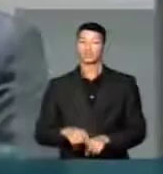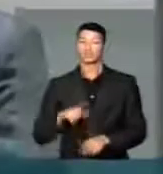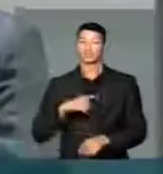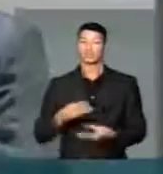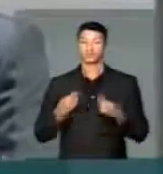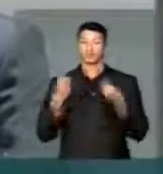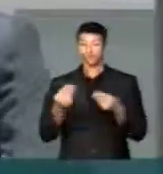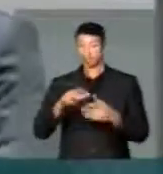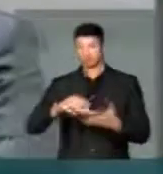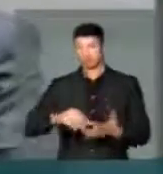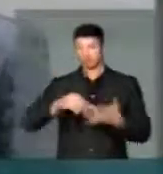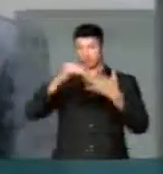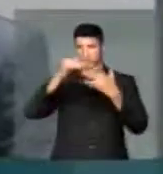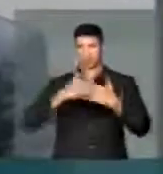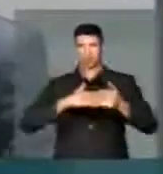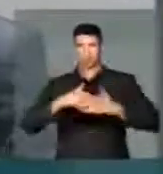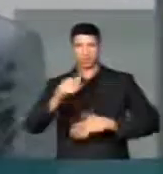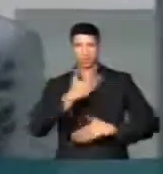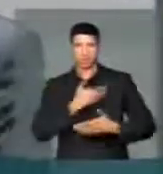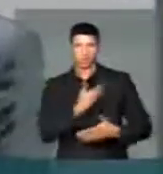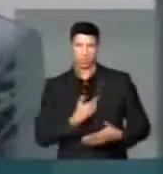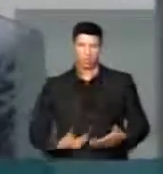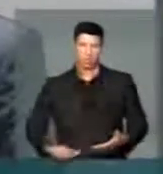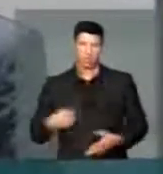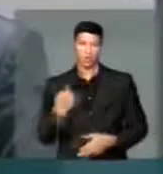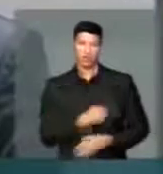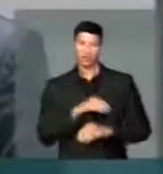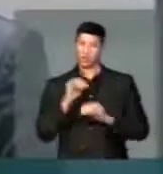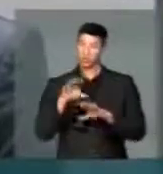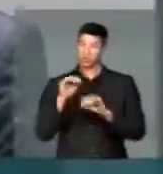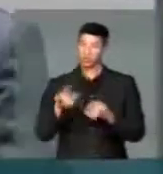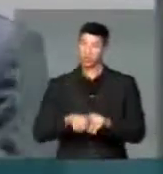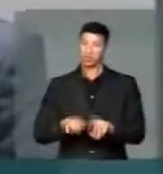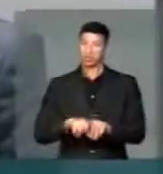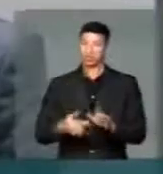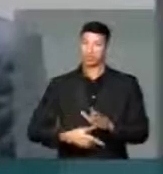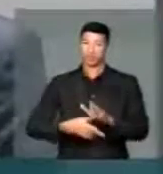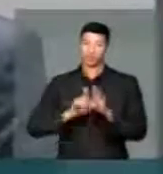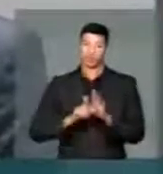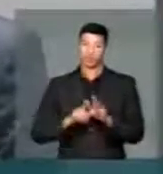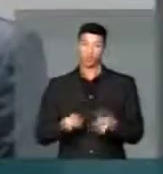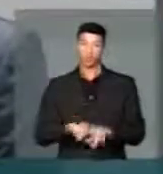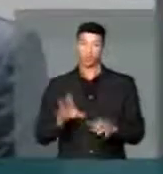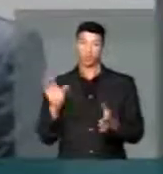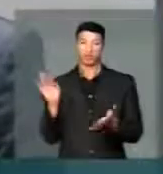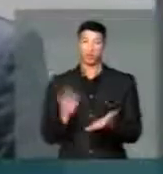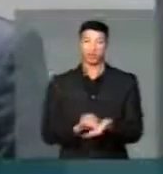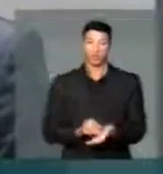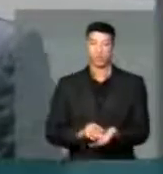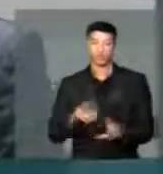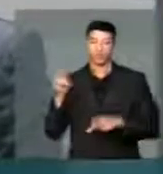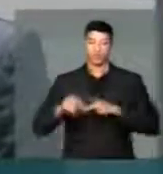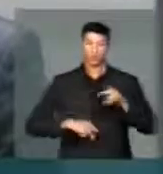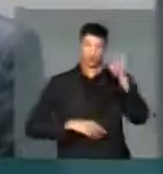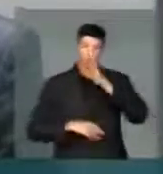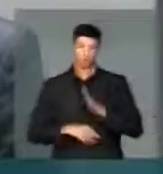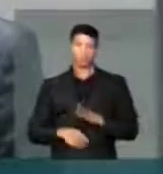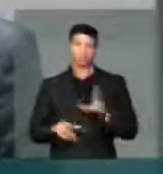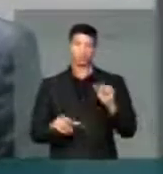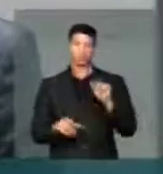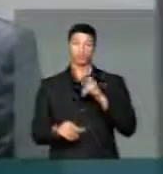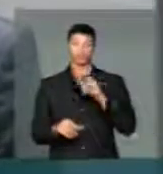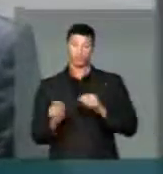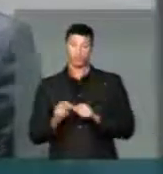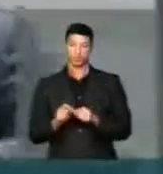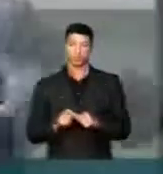dermos a prioridade, independente de governo, a nossa educação, para emanciparmos de verdade a população brasileira. E isso